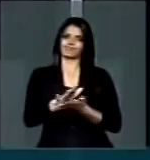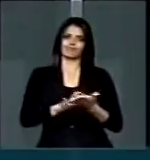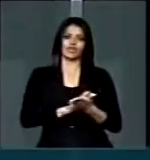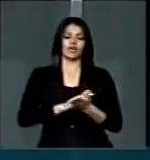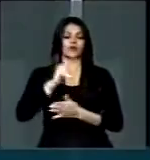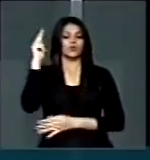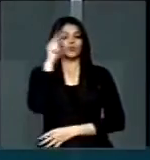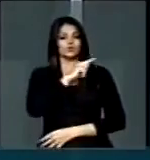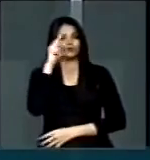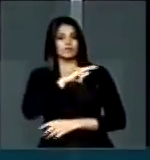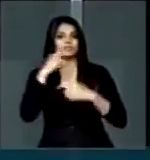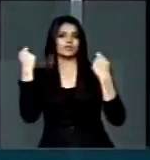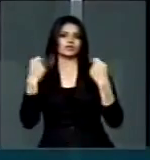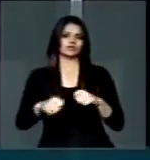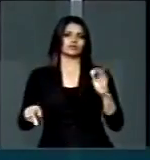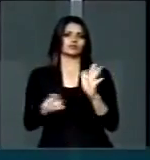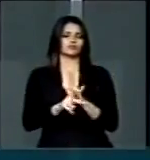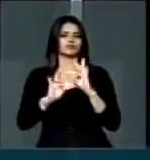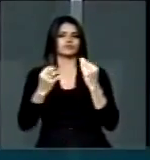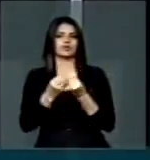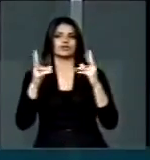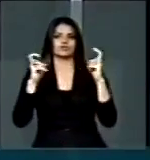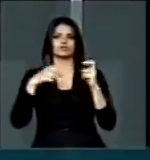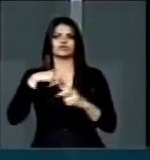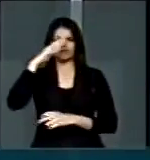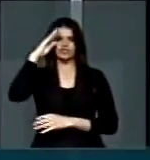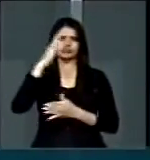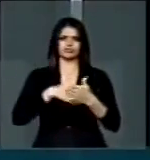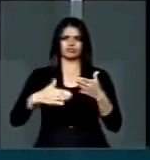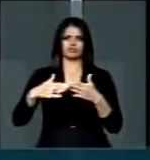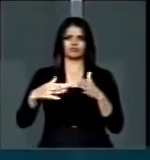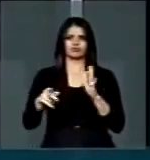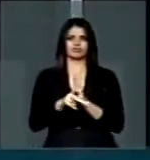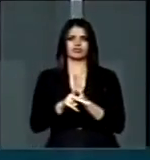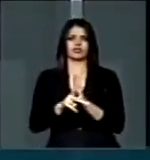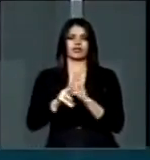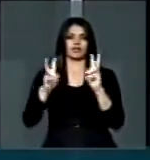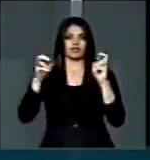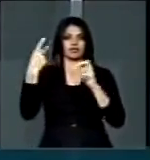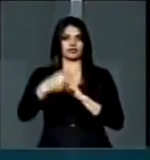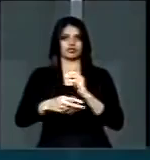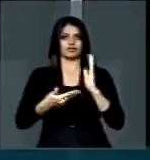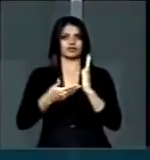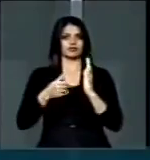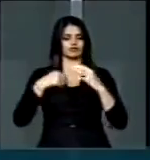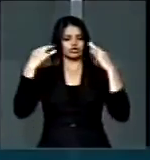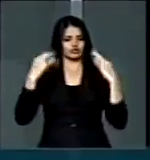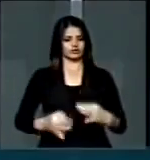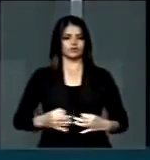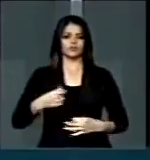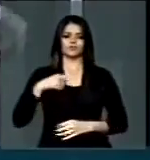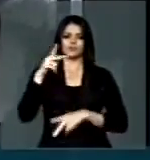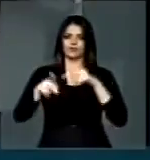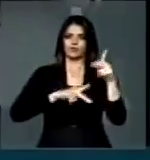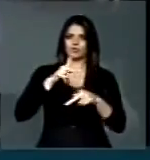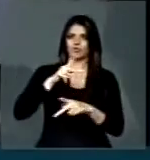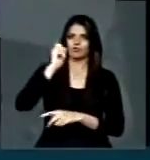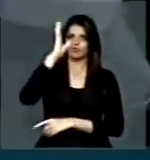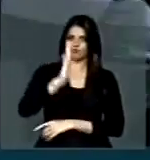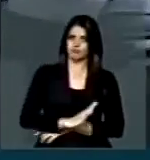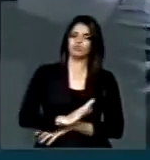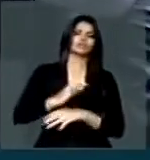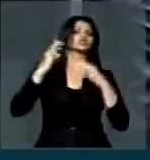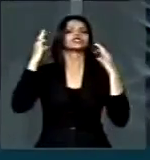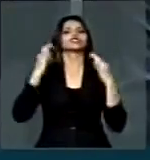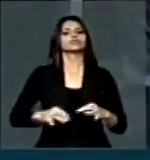urgência, tomar, tornar esse assunto prioridade nessa casa, em nome da dignidade do povo brasileiro, em nome da